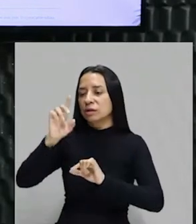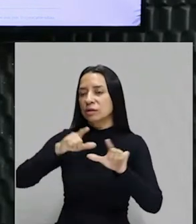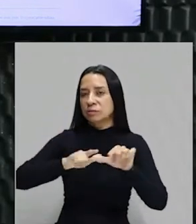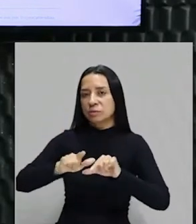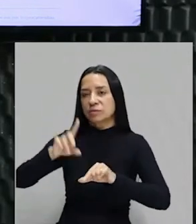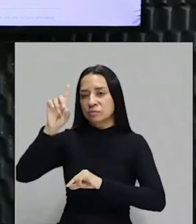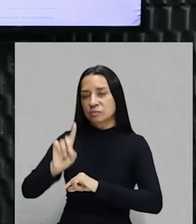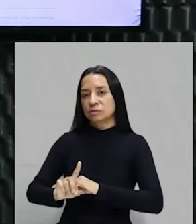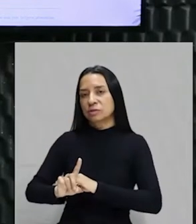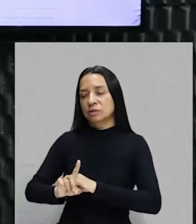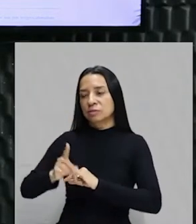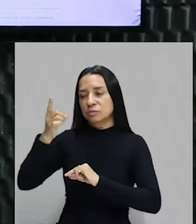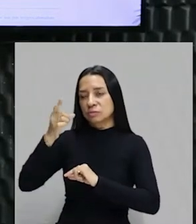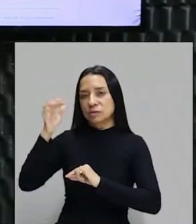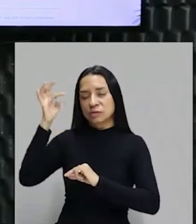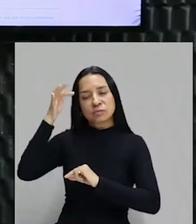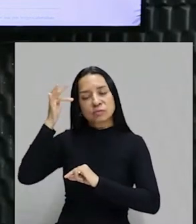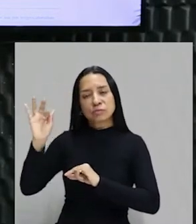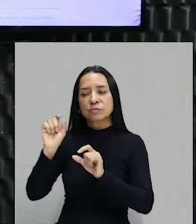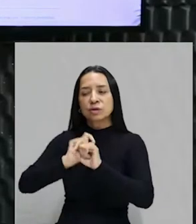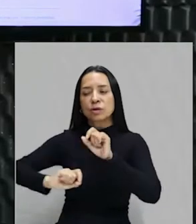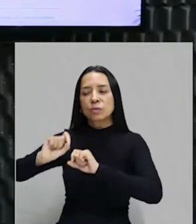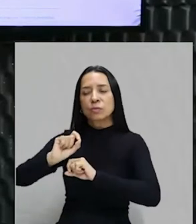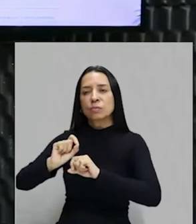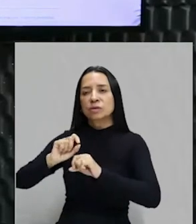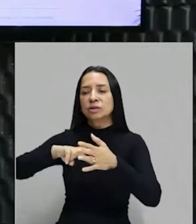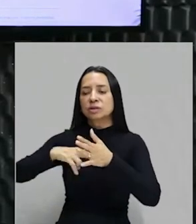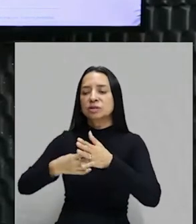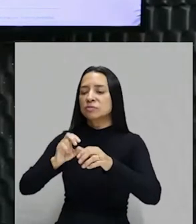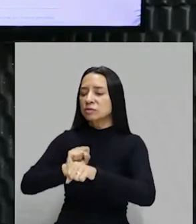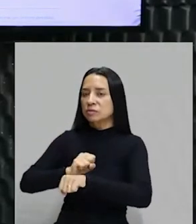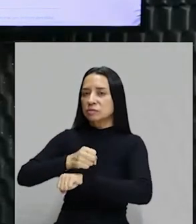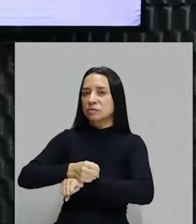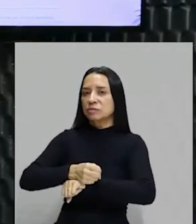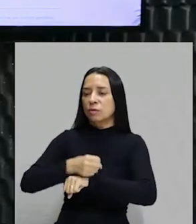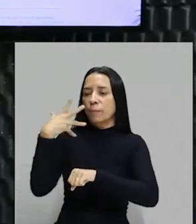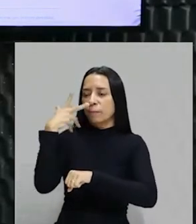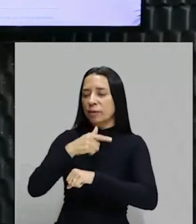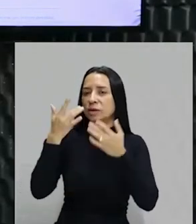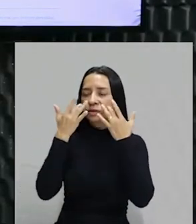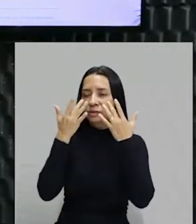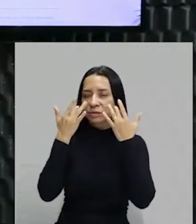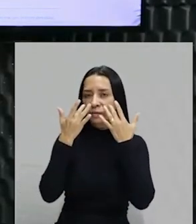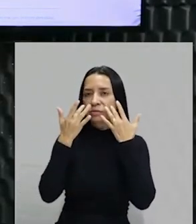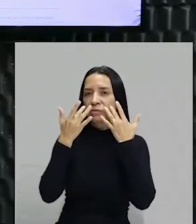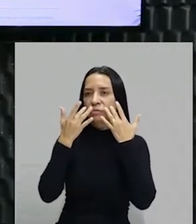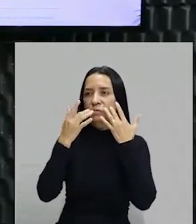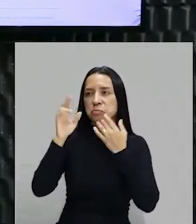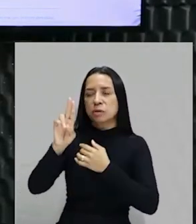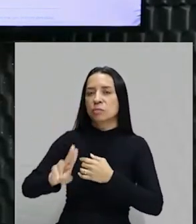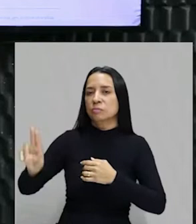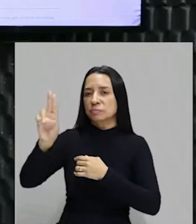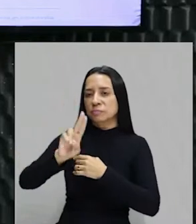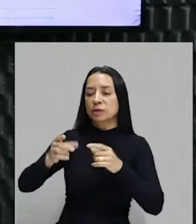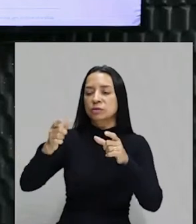Na situação, o que seria essa Academia de Belas Artes? Uma universidade, uma faculdade, onde a pessoa aprendia a pintura, escultura,